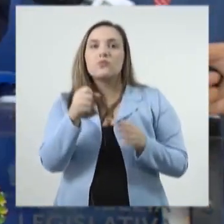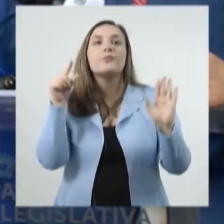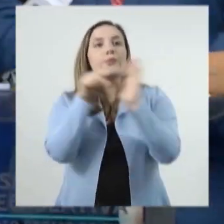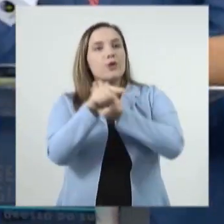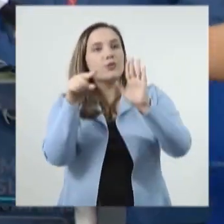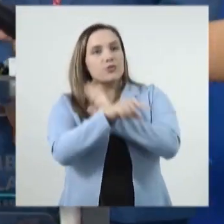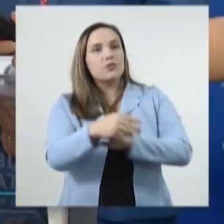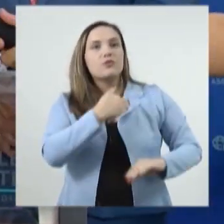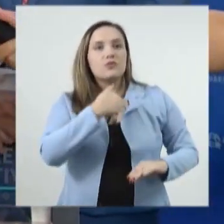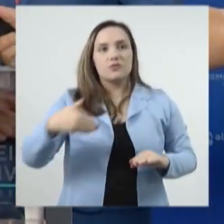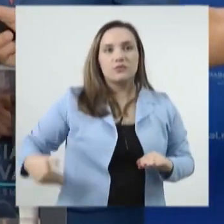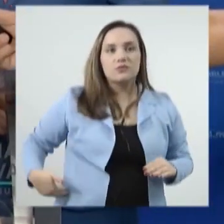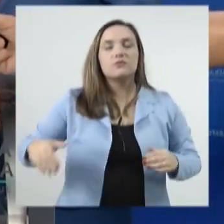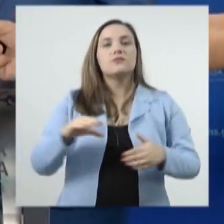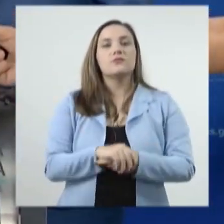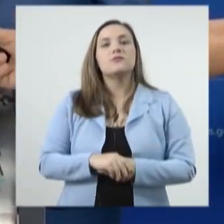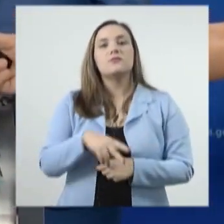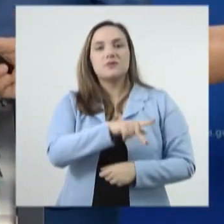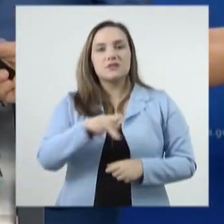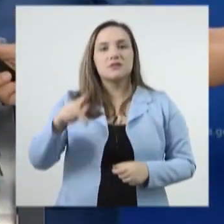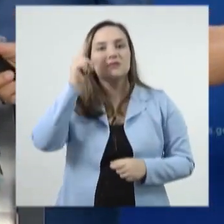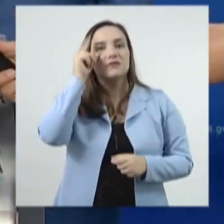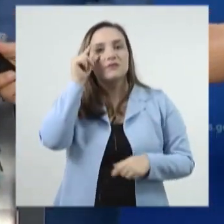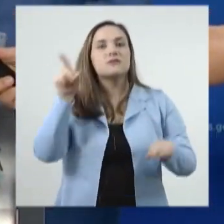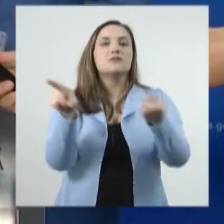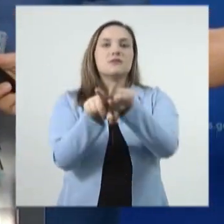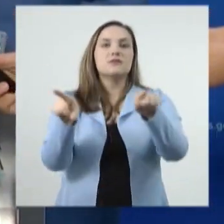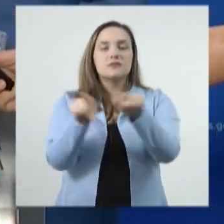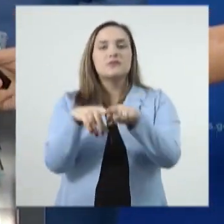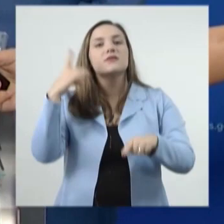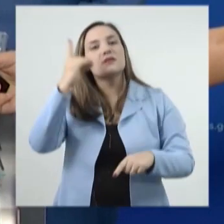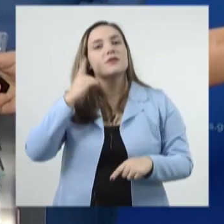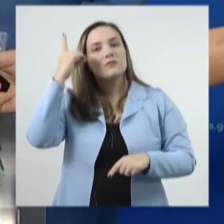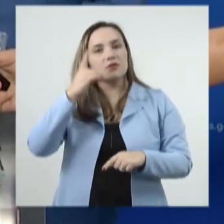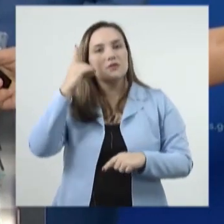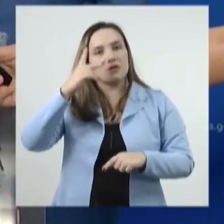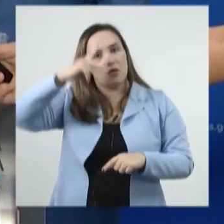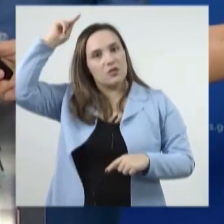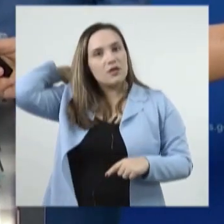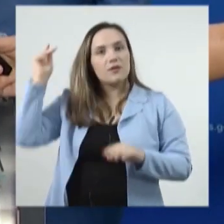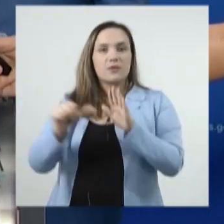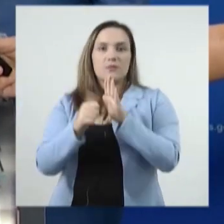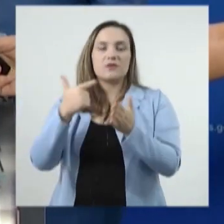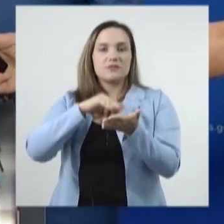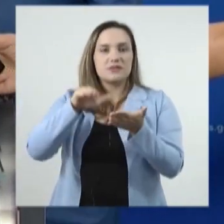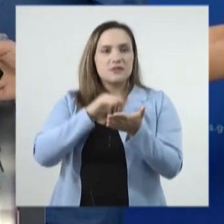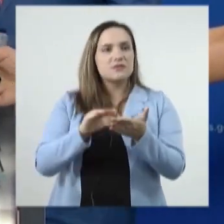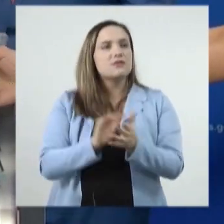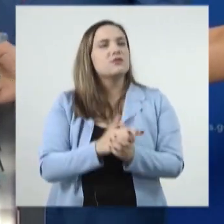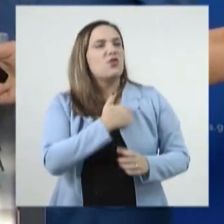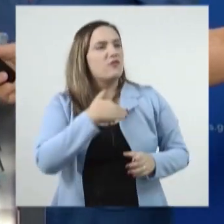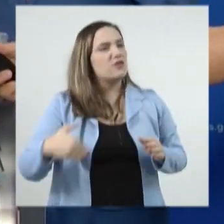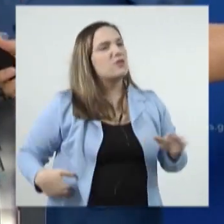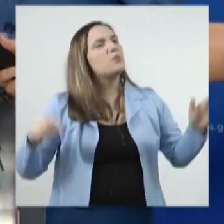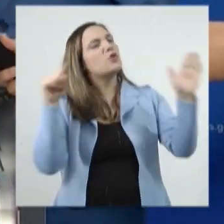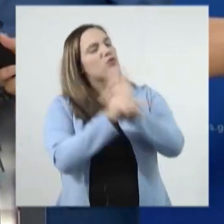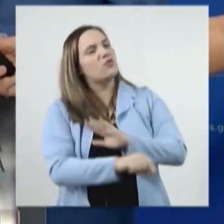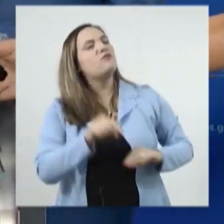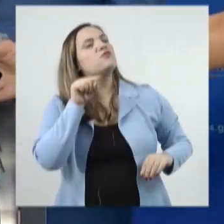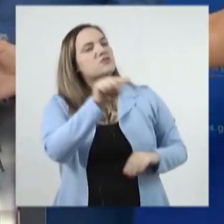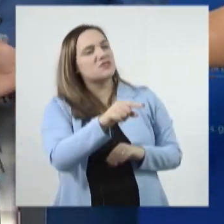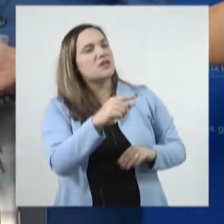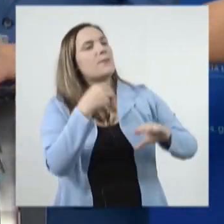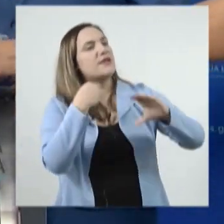ao governador, presidente Gerson Claro, e também o deputado Paulo Correia, que o primeiro secretário. Governador, o senhor na sua mensagem